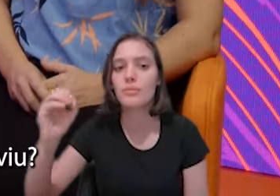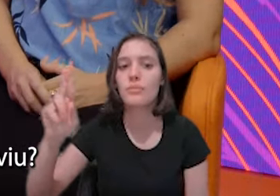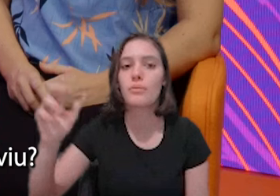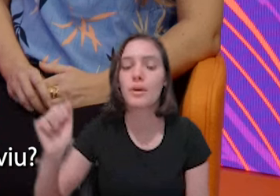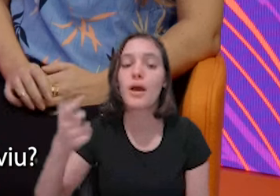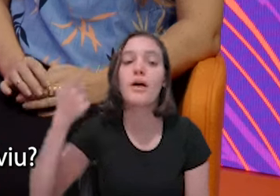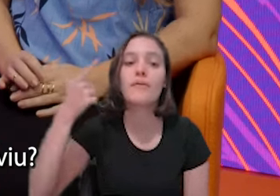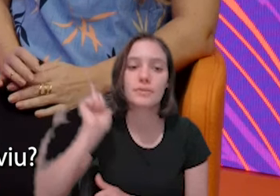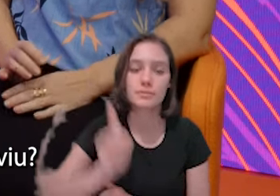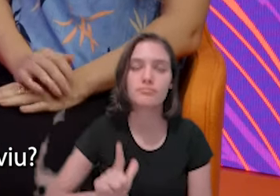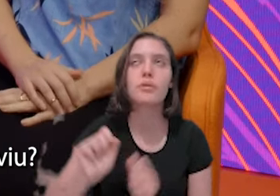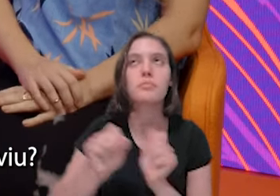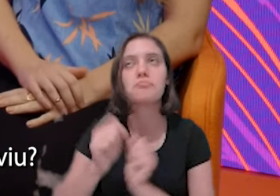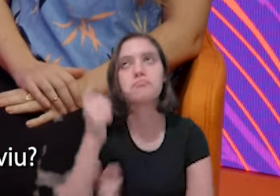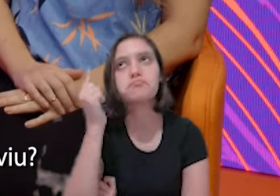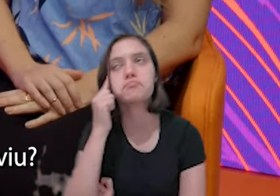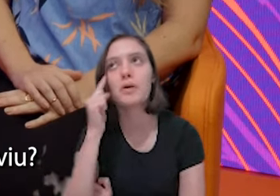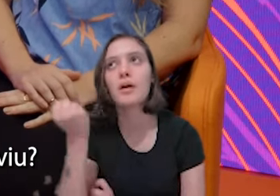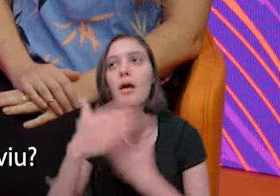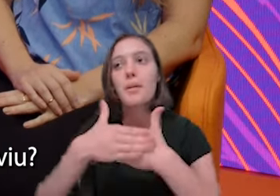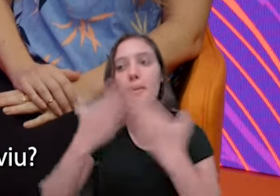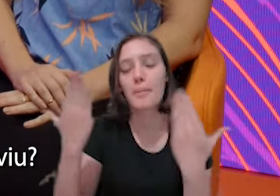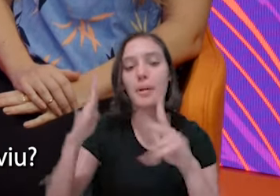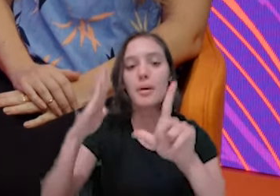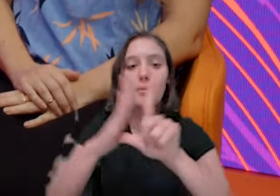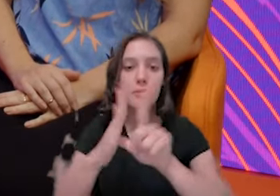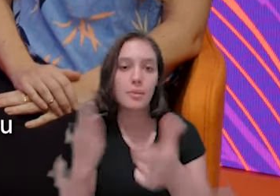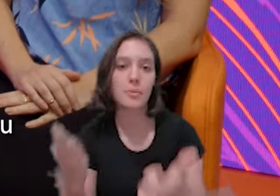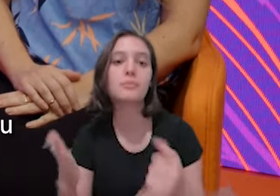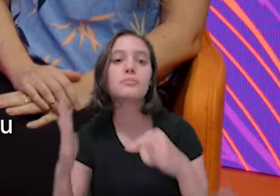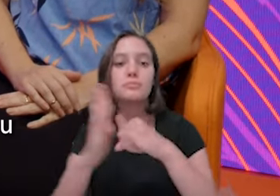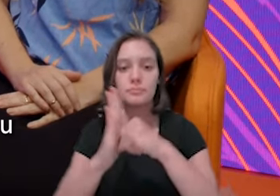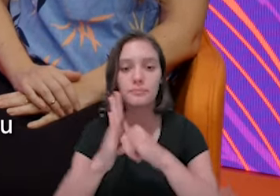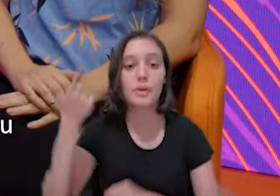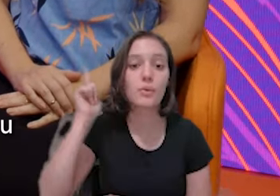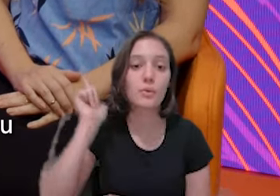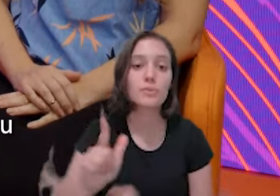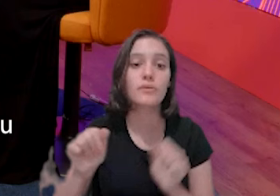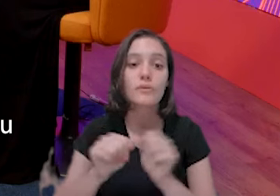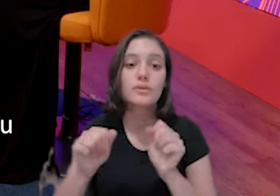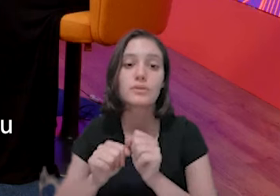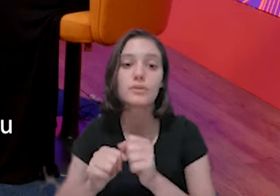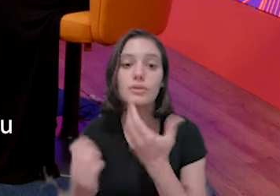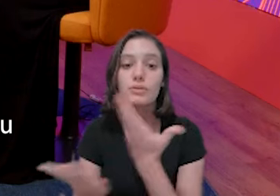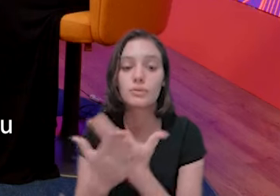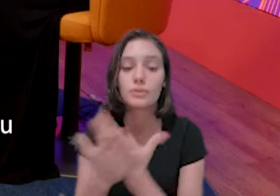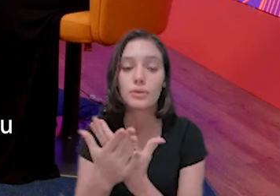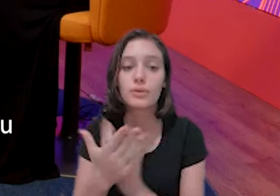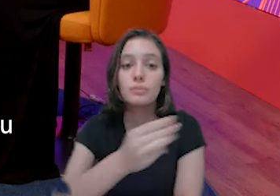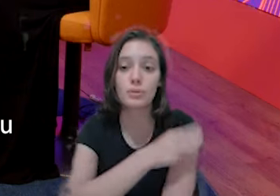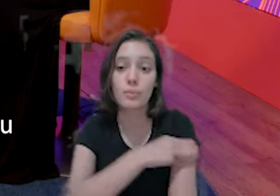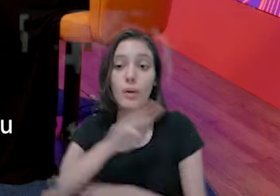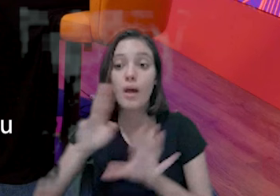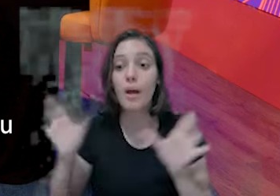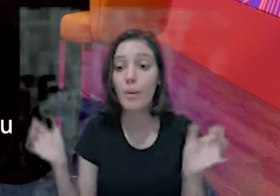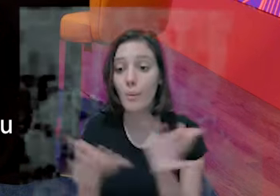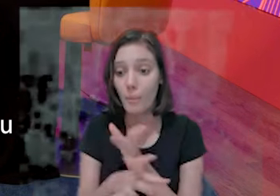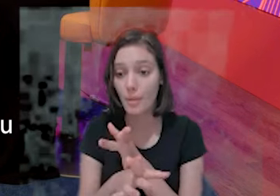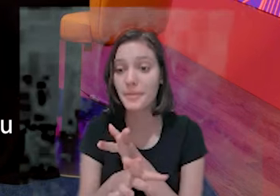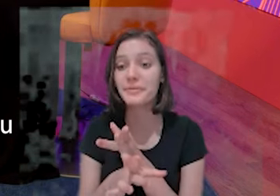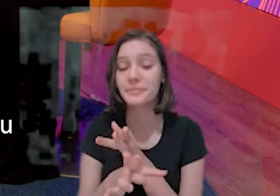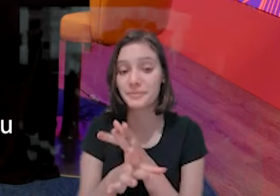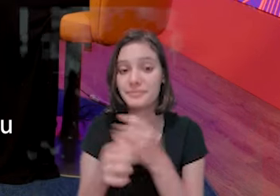E para fazer o curso, tem que estudar o ensino médio completo, viu? E o centro do imigrante também te ajudou nesse